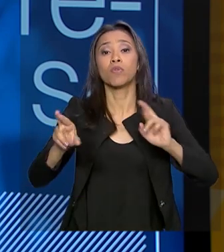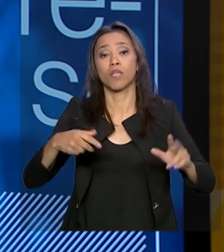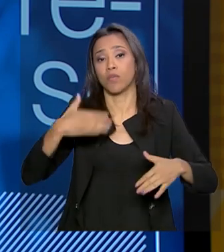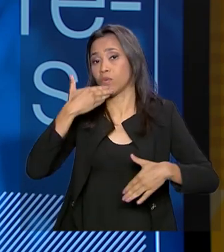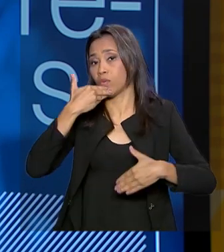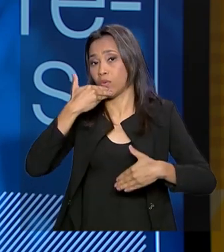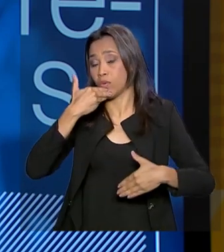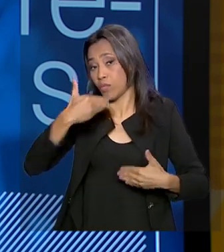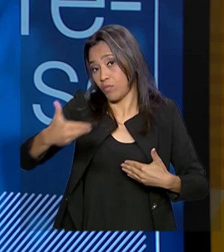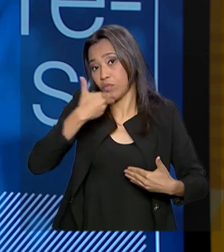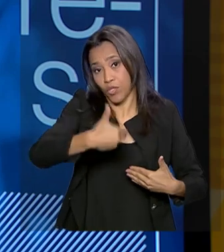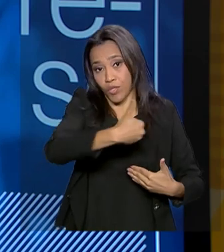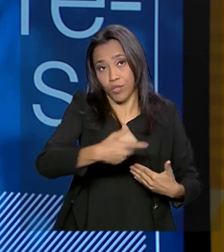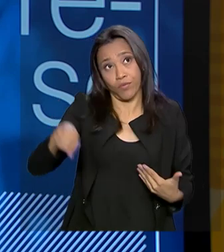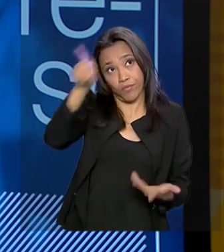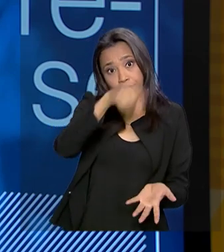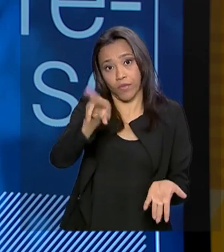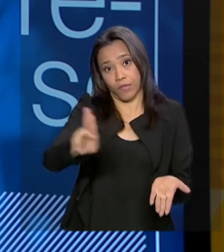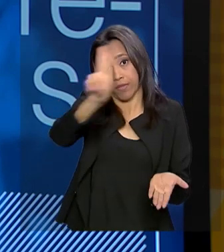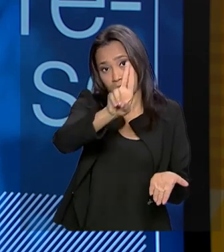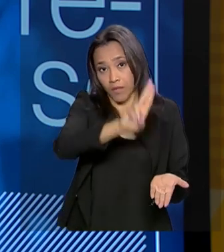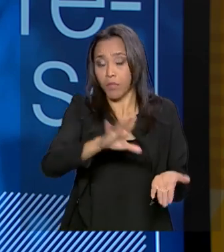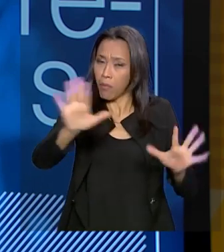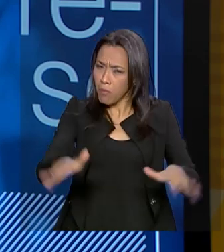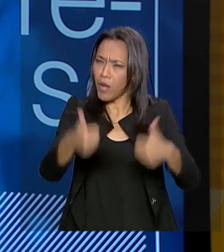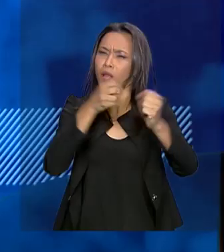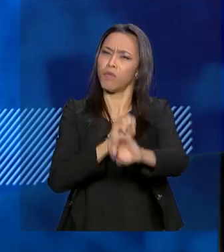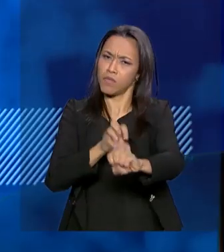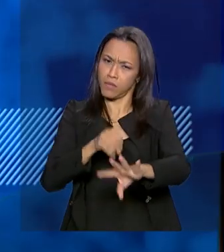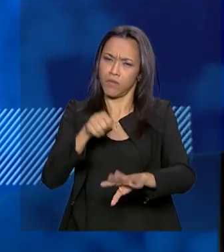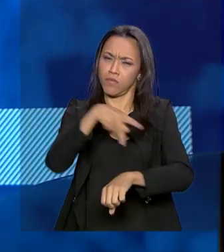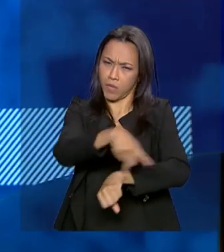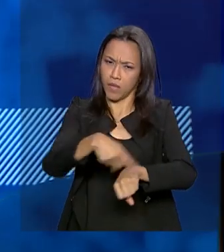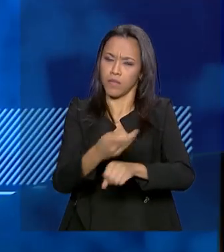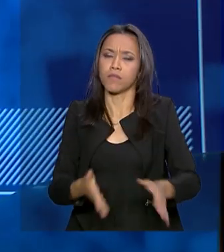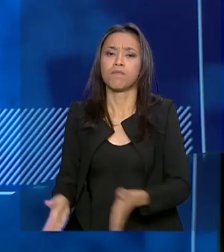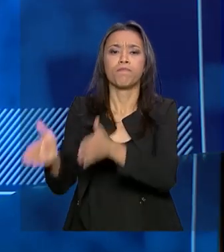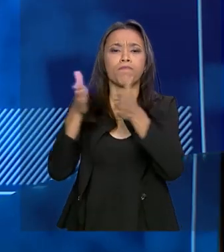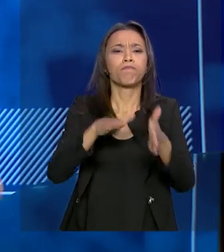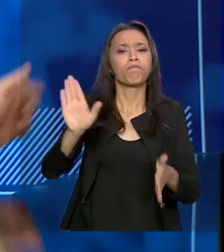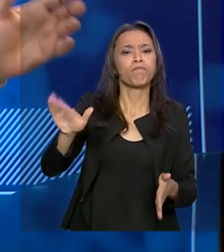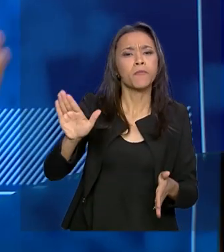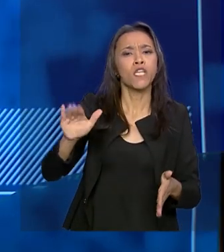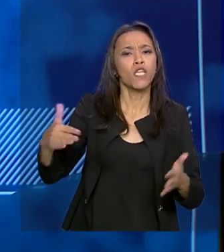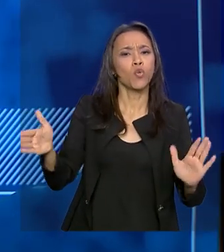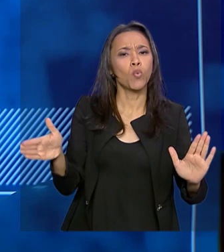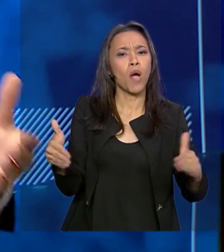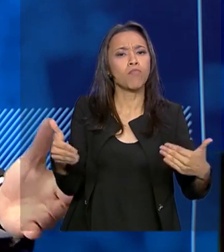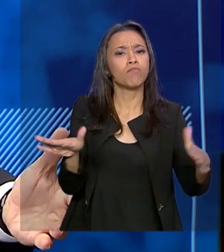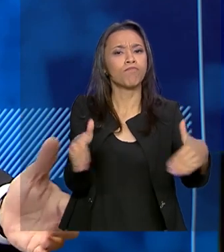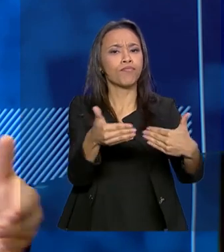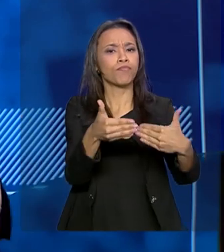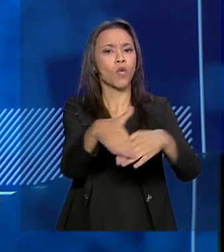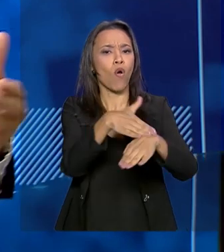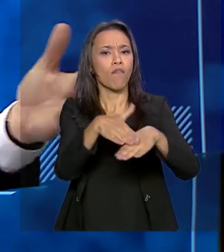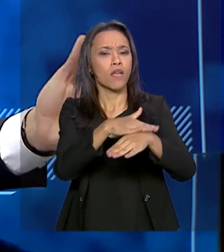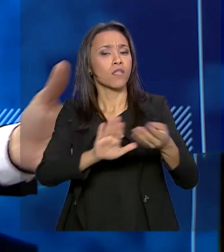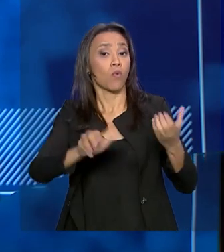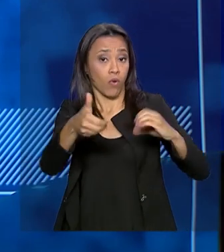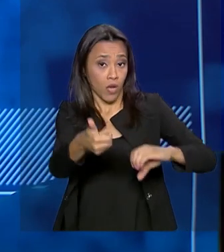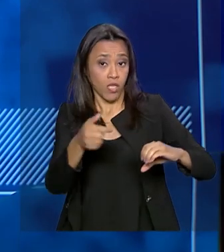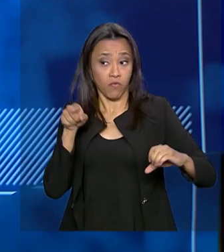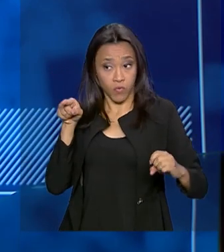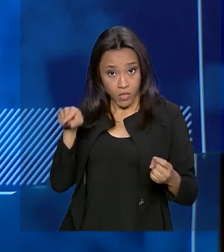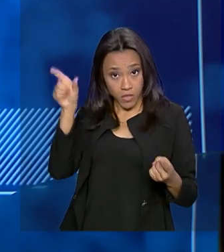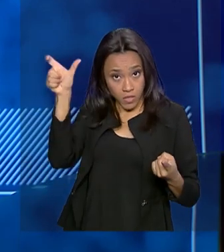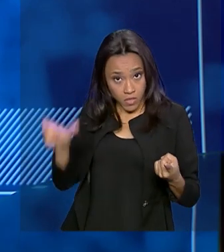contribuições são muito importantes para a gente aperfeiçoar a educação do nosso país. E o diálogo com o Congresso? O senhor e o ministro da Educação foram ao